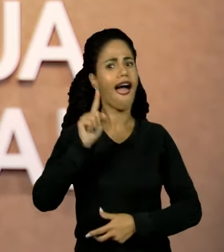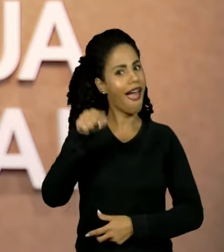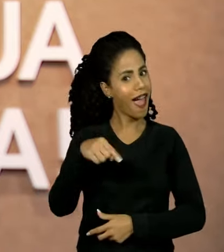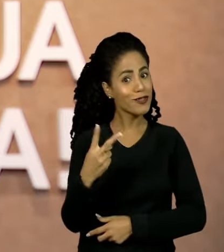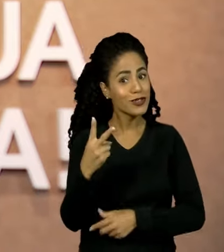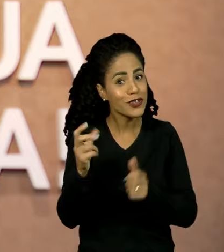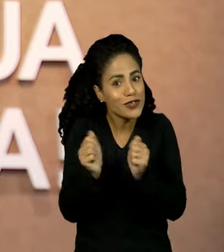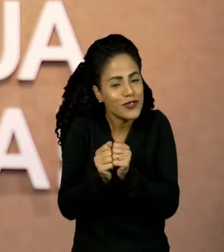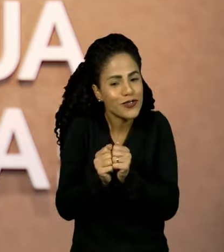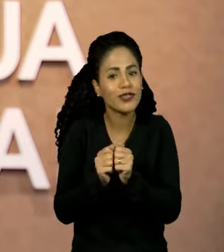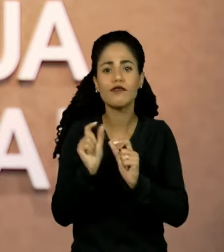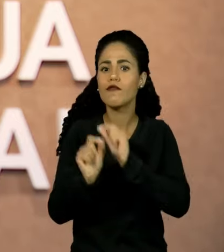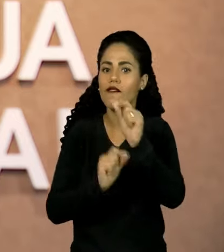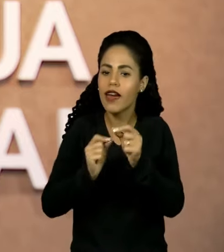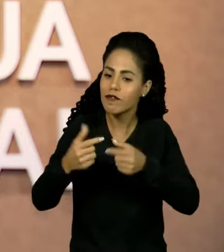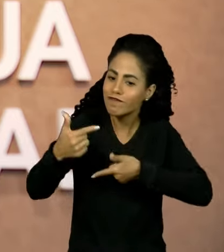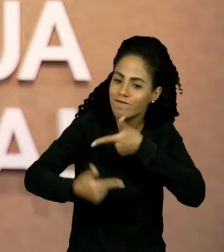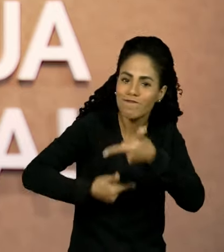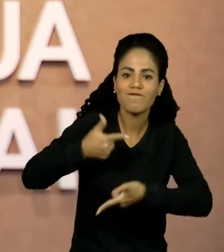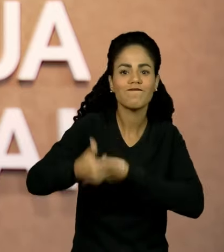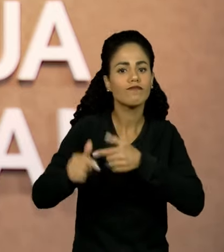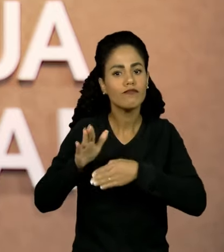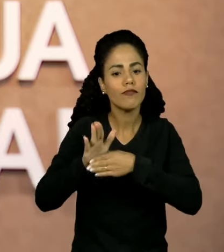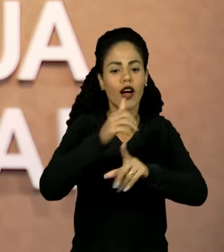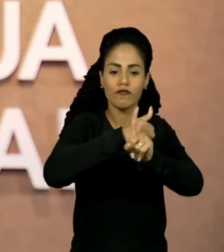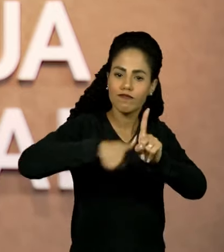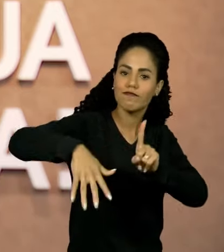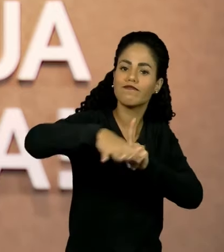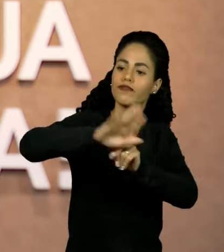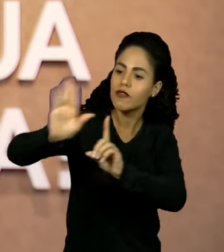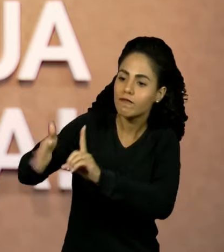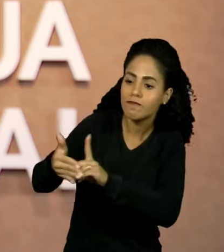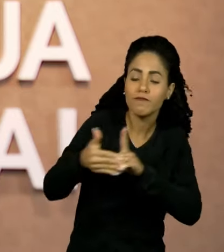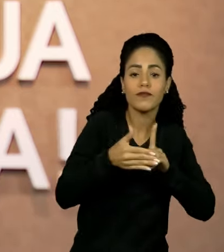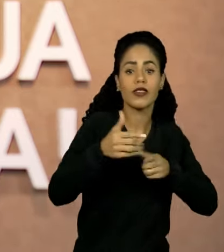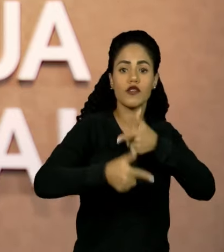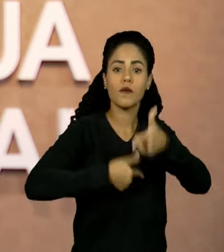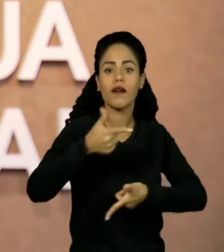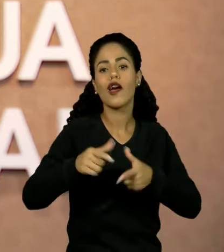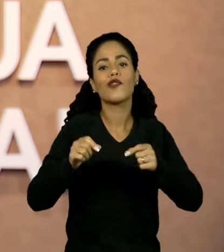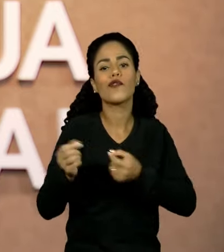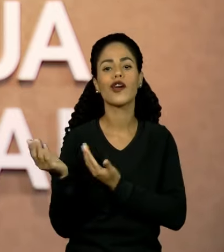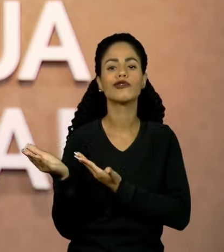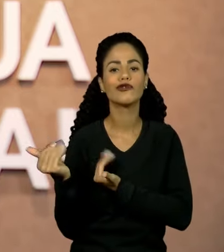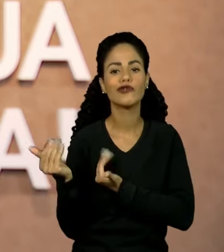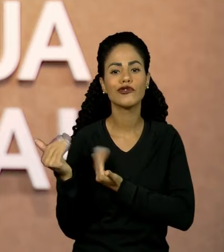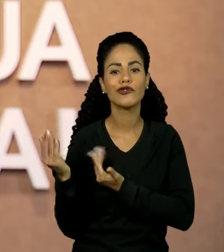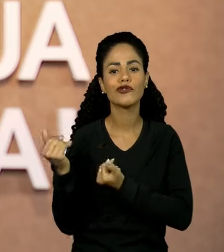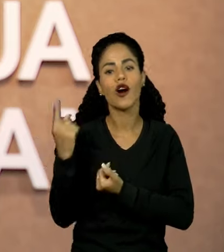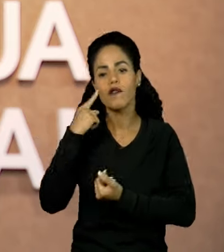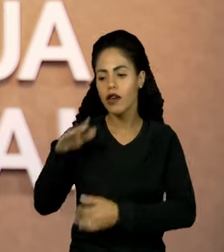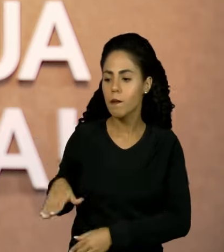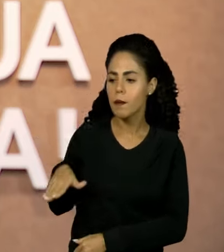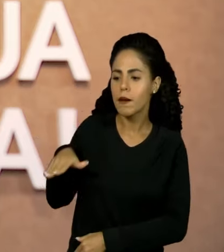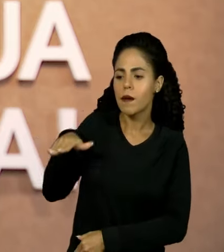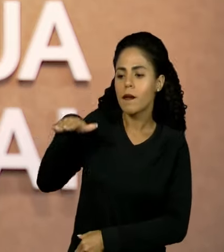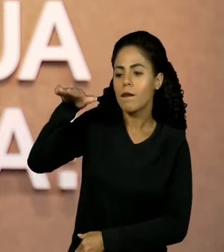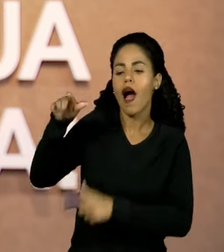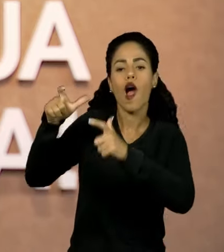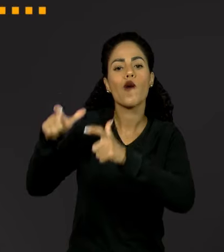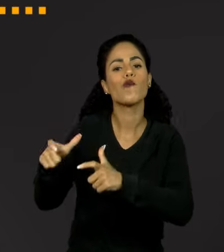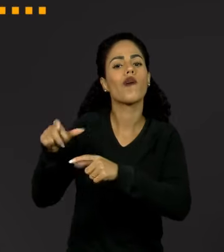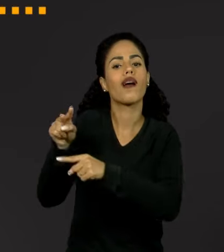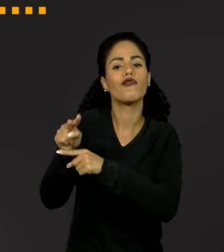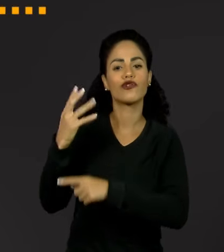Juntos, eles estão promovendo a inclusão no mercado de trabalho de jovens que cresceram sob a proteção do